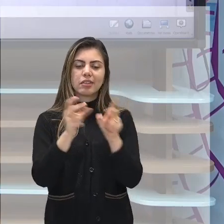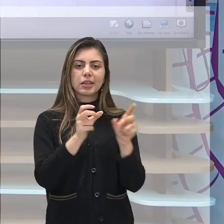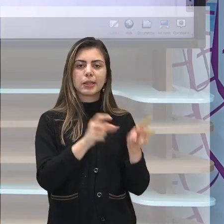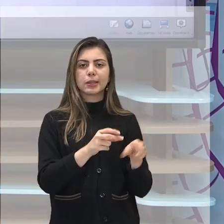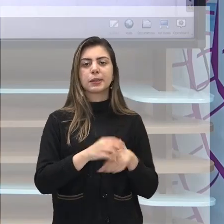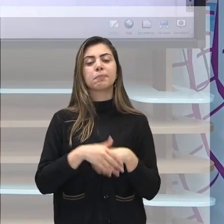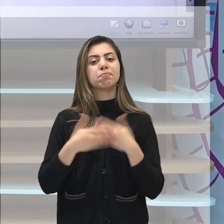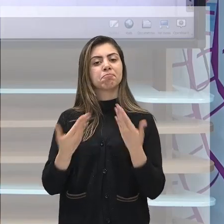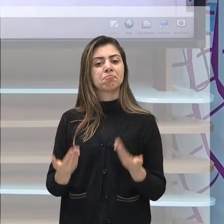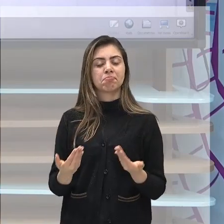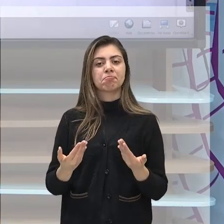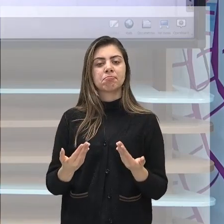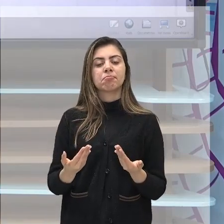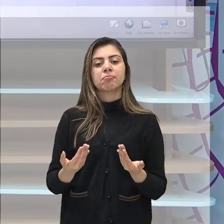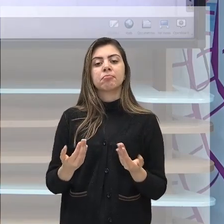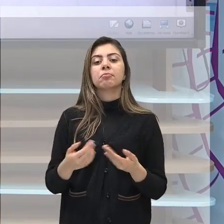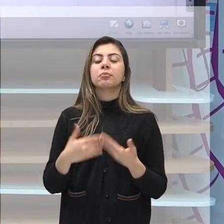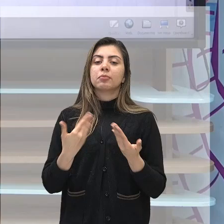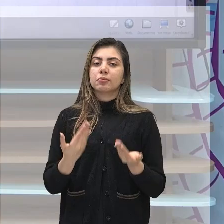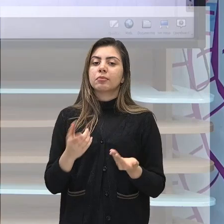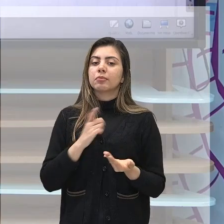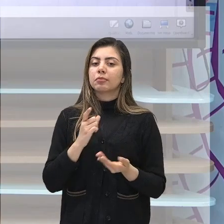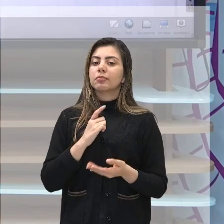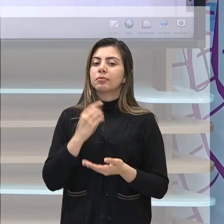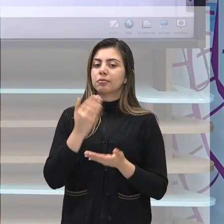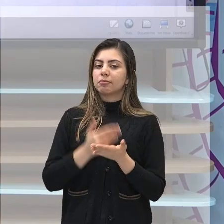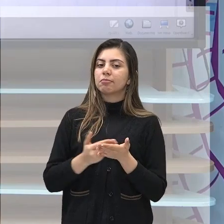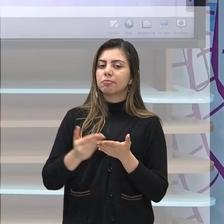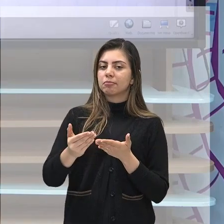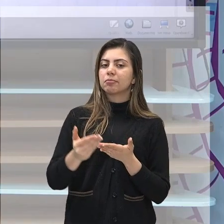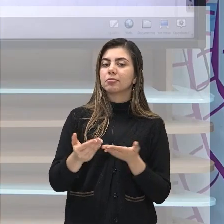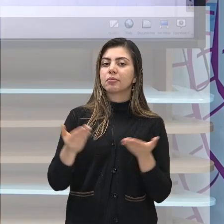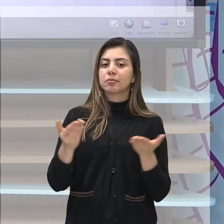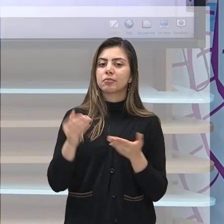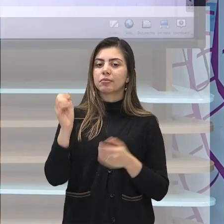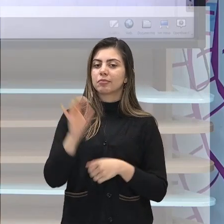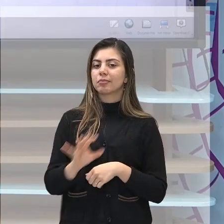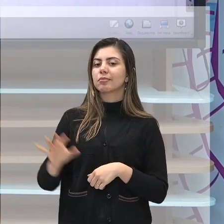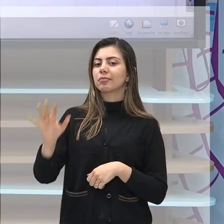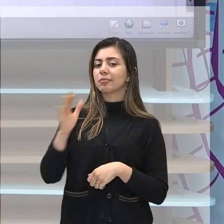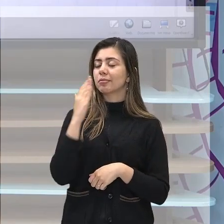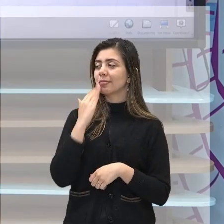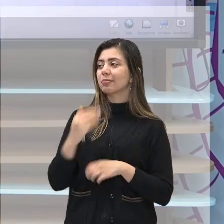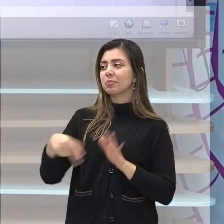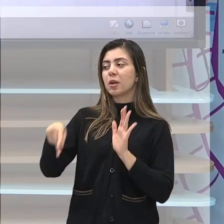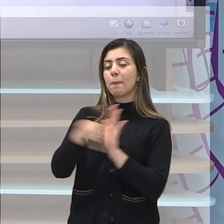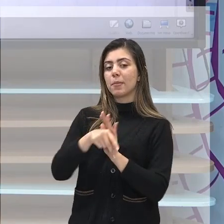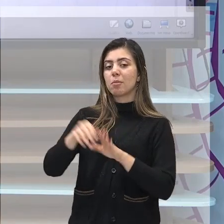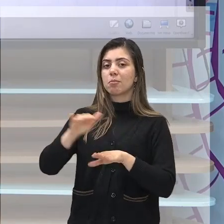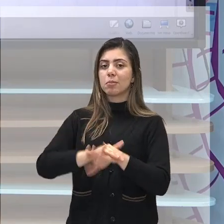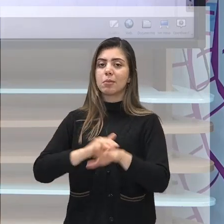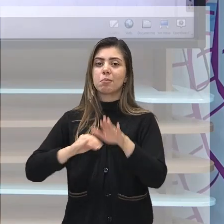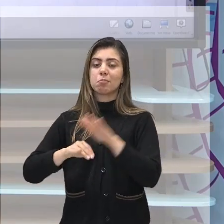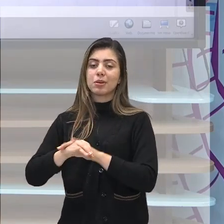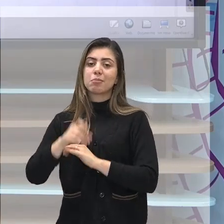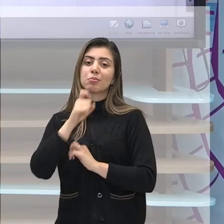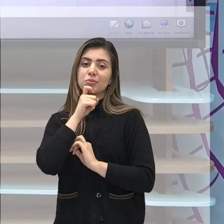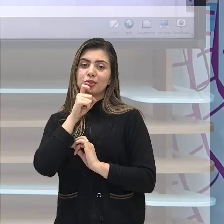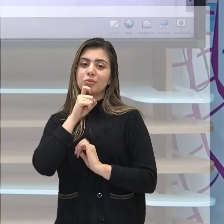sendo assim, né, é por isso que vemos nessa nossa imagem uma bota de gelo que é um